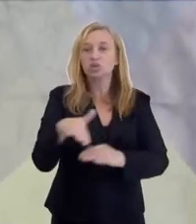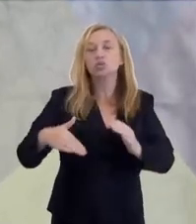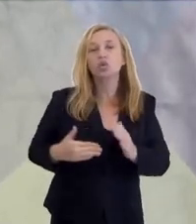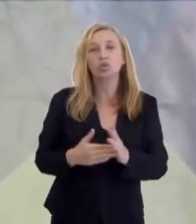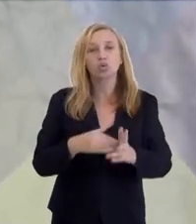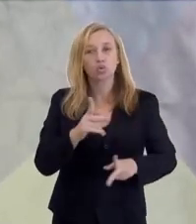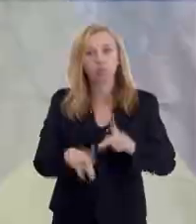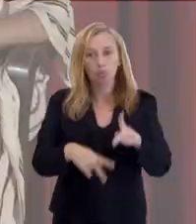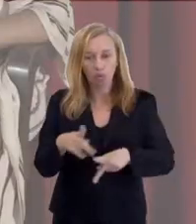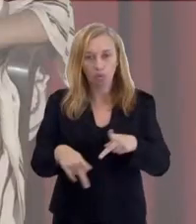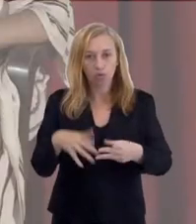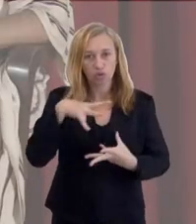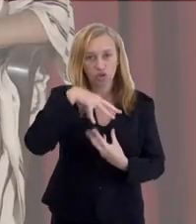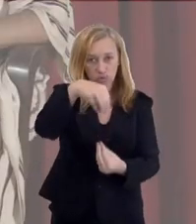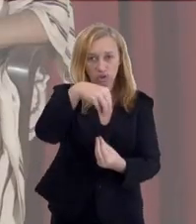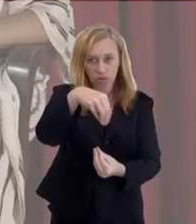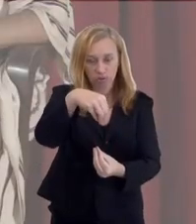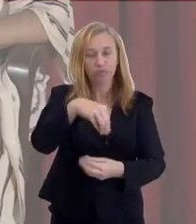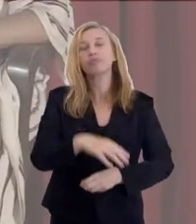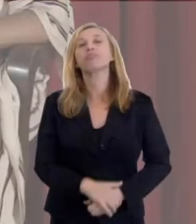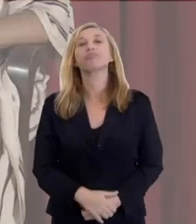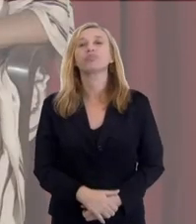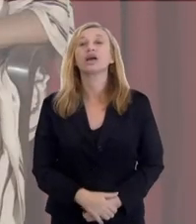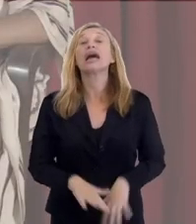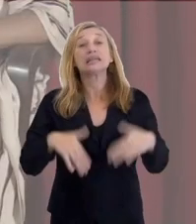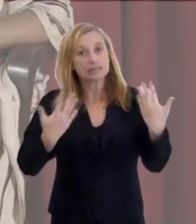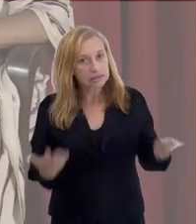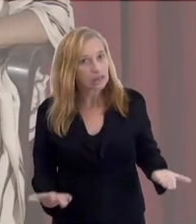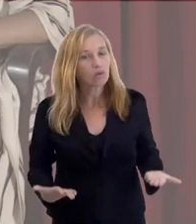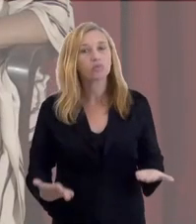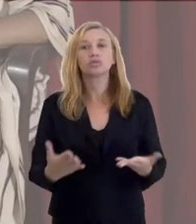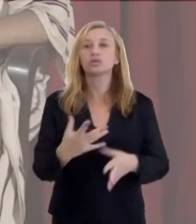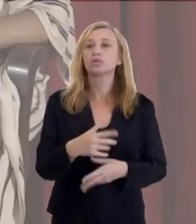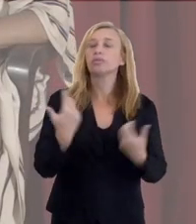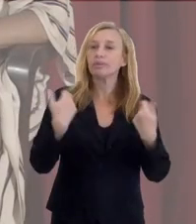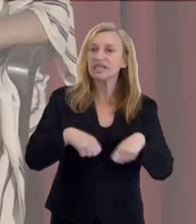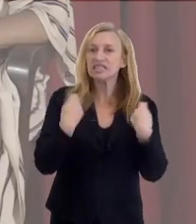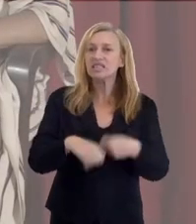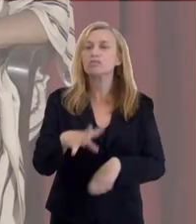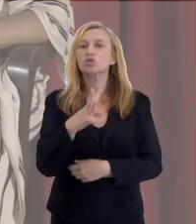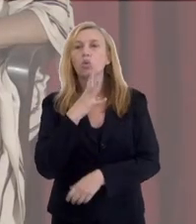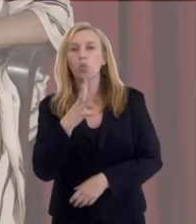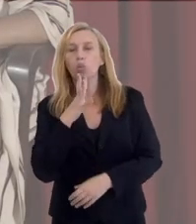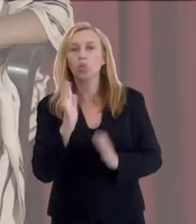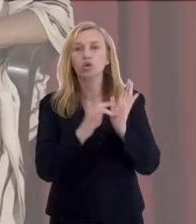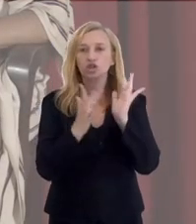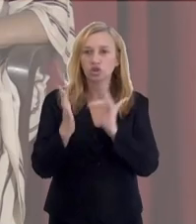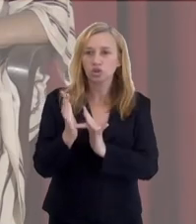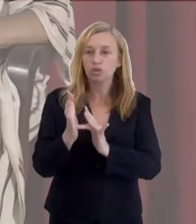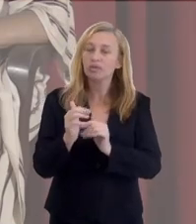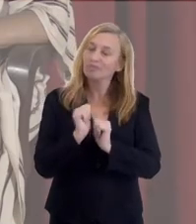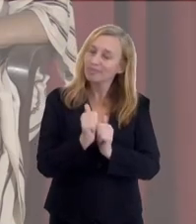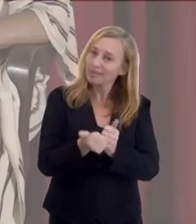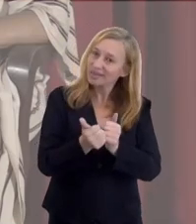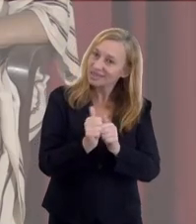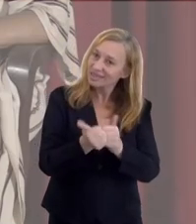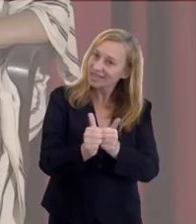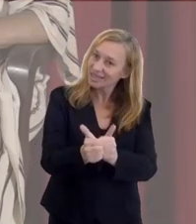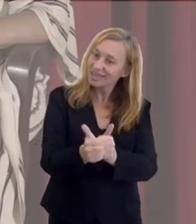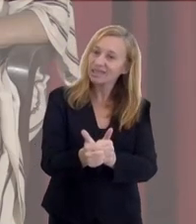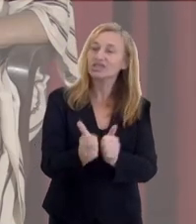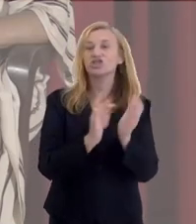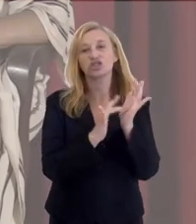humanidade, dito pelos próprios espíritos. Então, a gente precisa conhecer Jesus